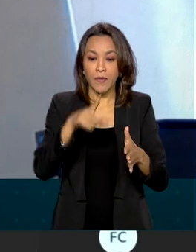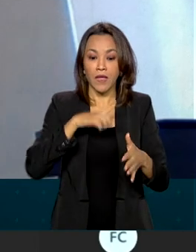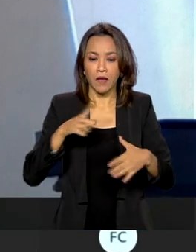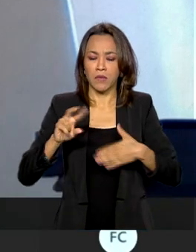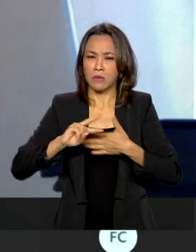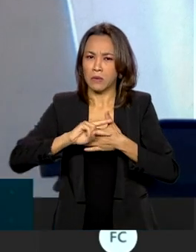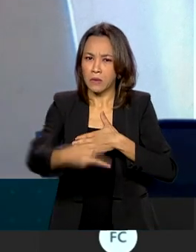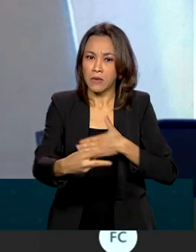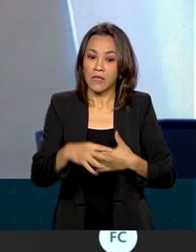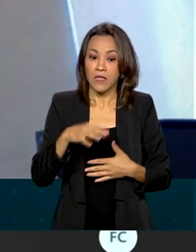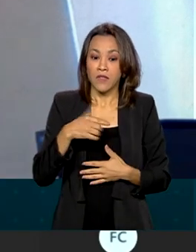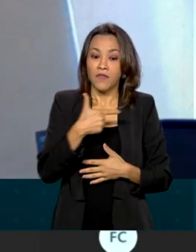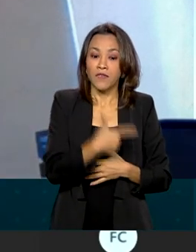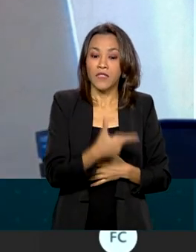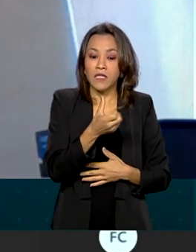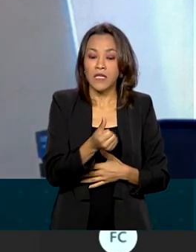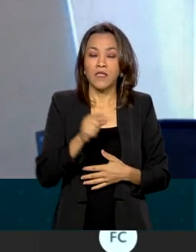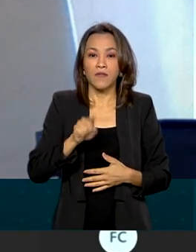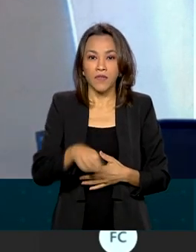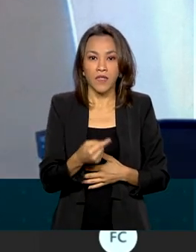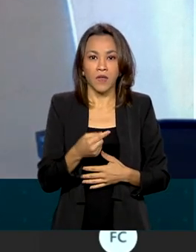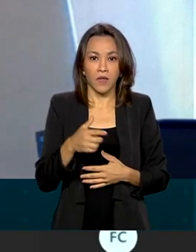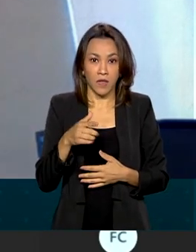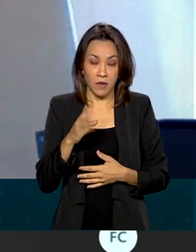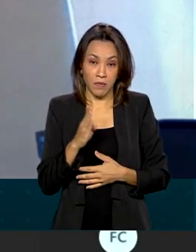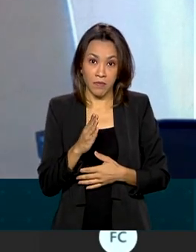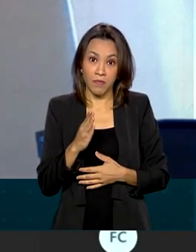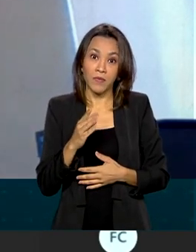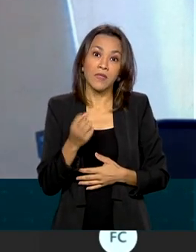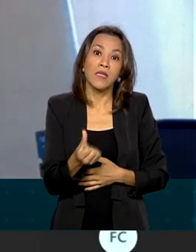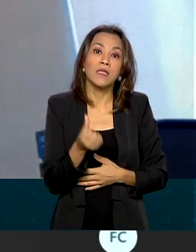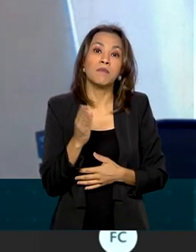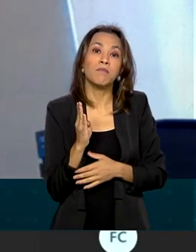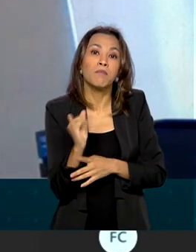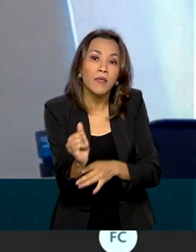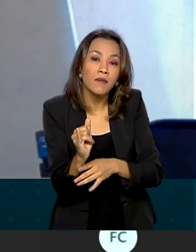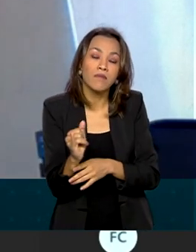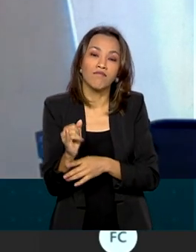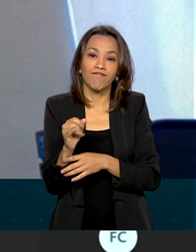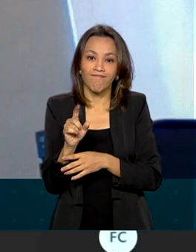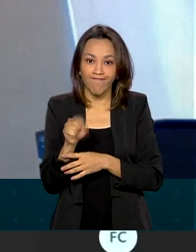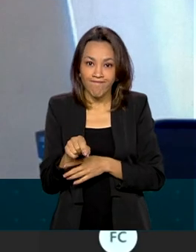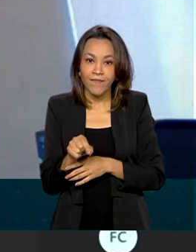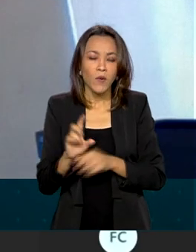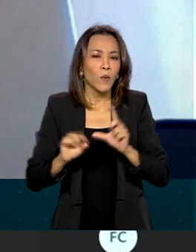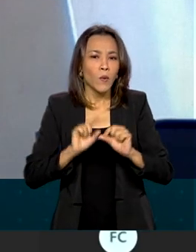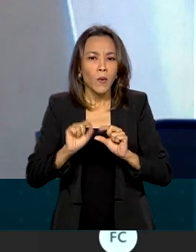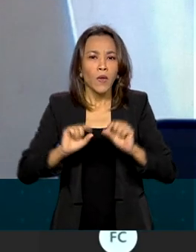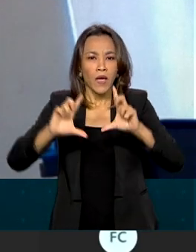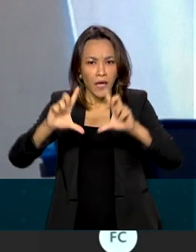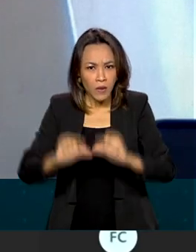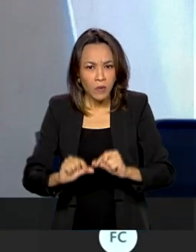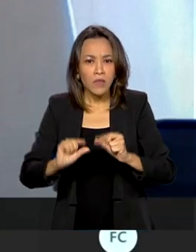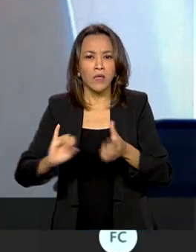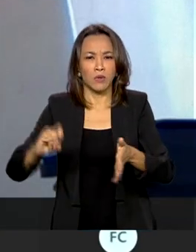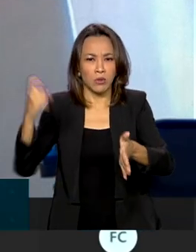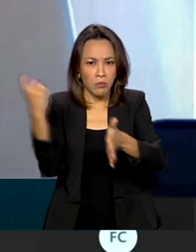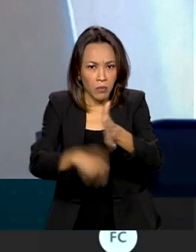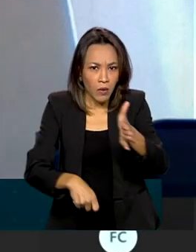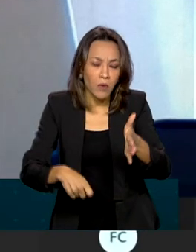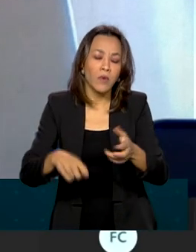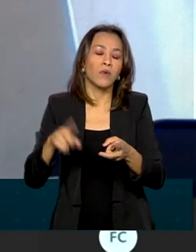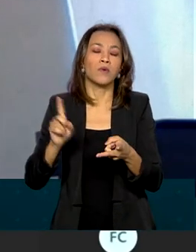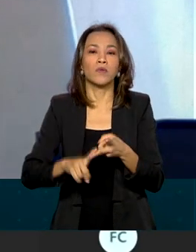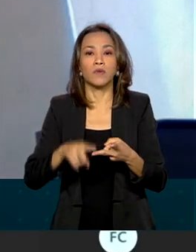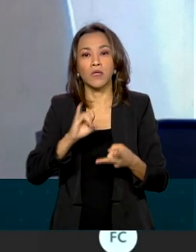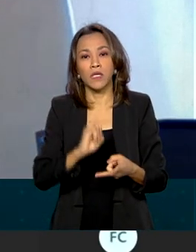26,6 bilhões de desonerações, resultante de redução de alíquotas de imposto de importação,